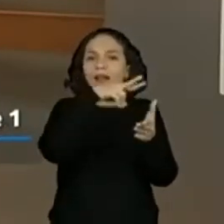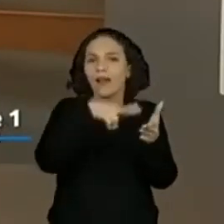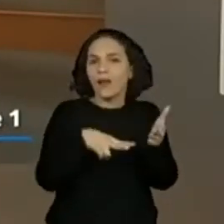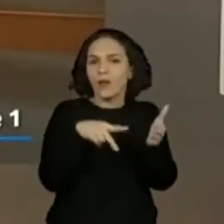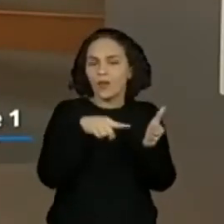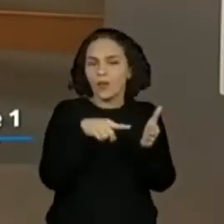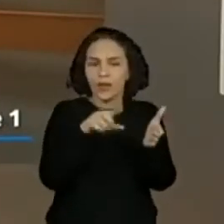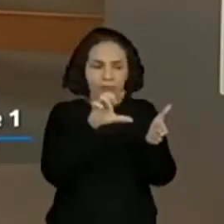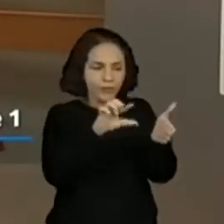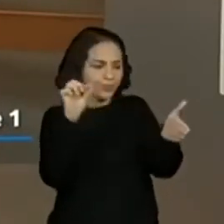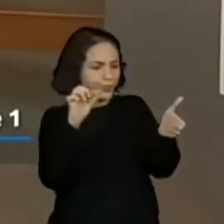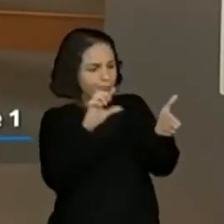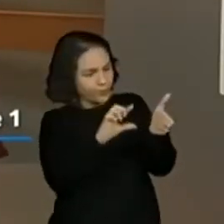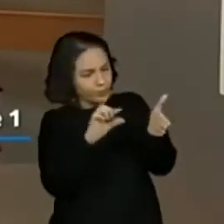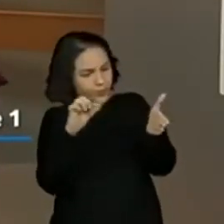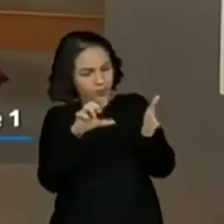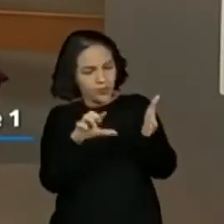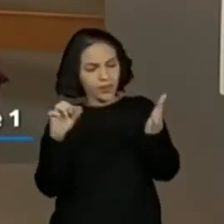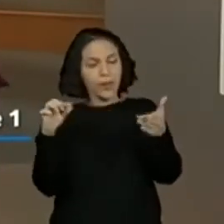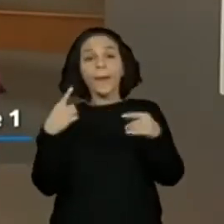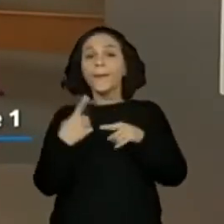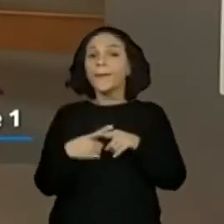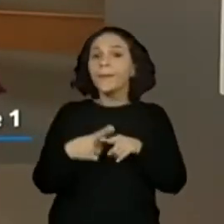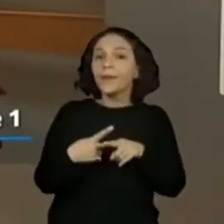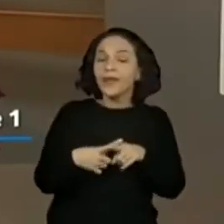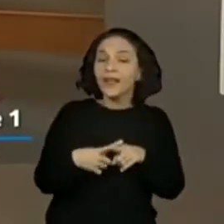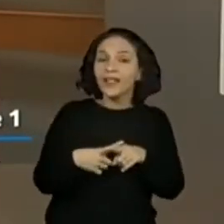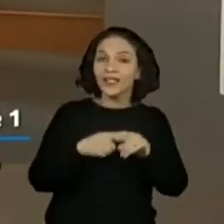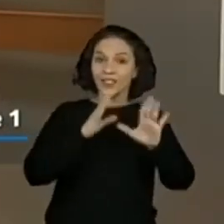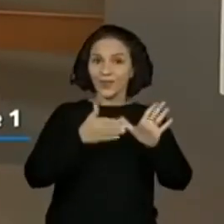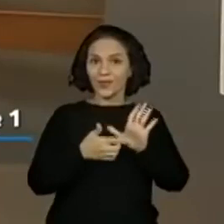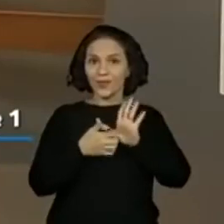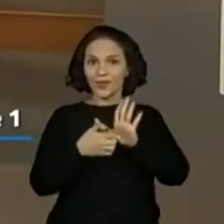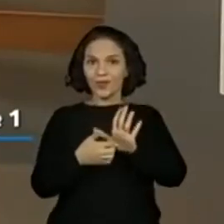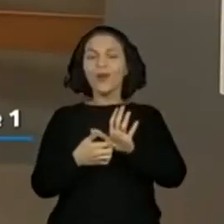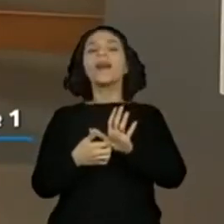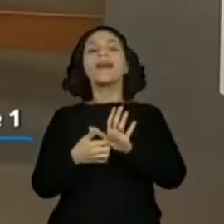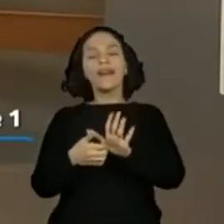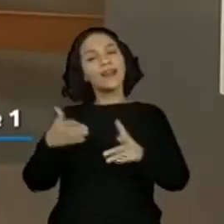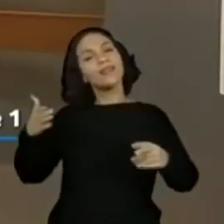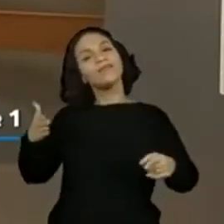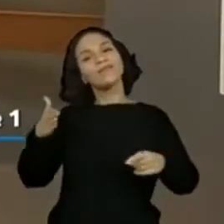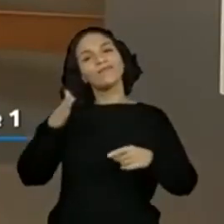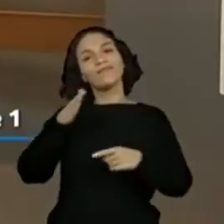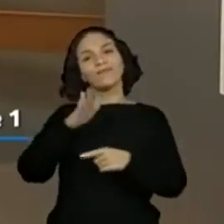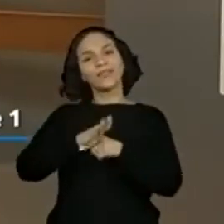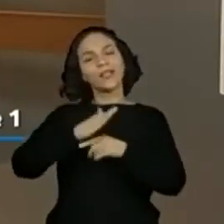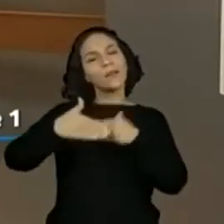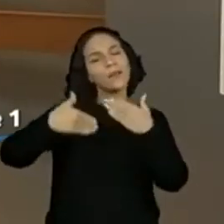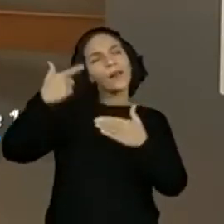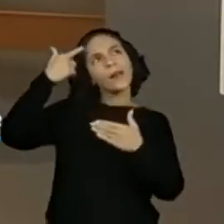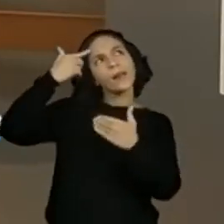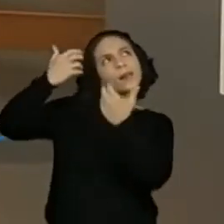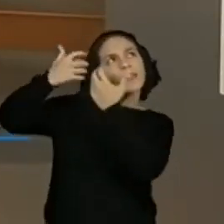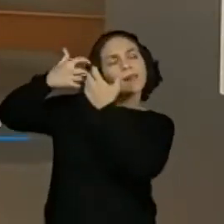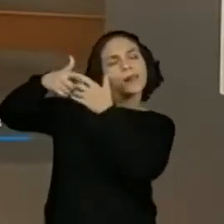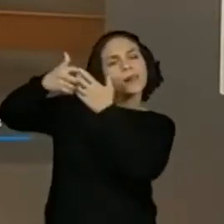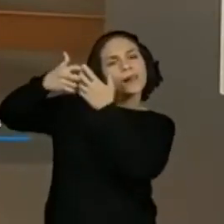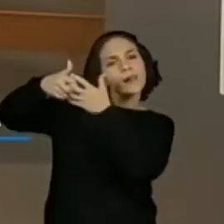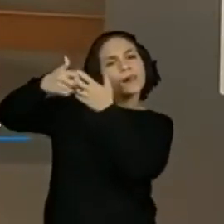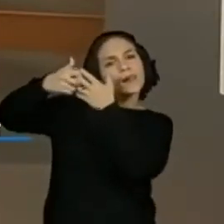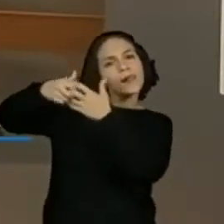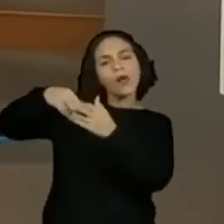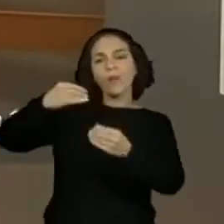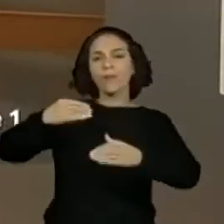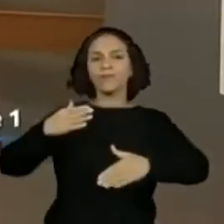importante porque você vai resgatar o que já está posto e isso vai te dar condições de já ir pensando em como